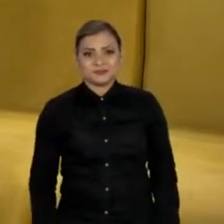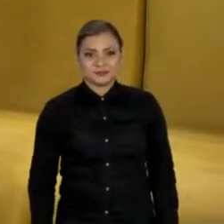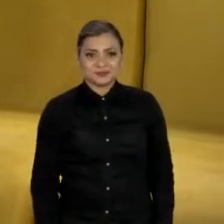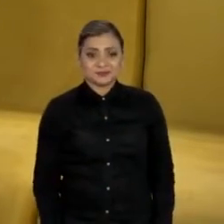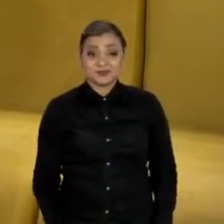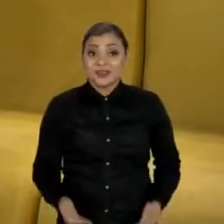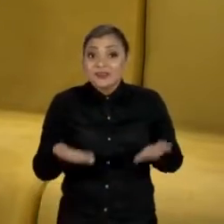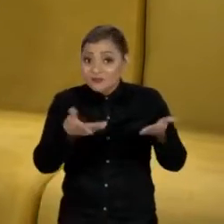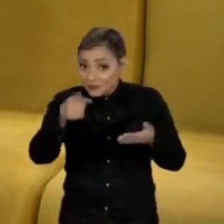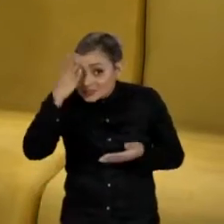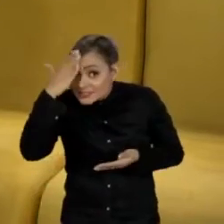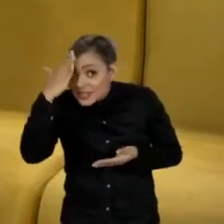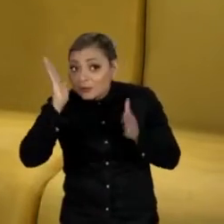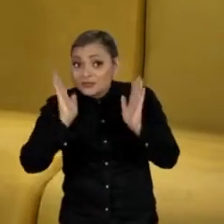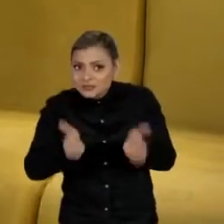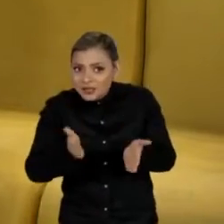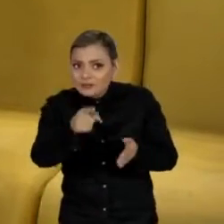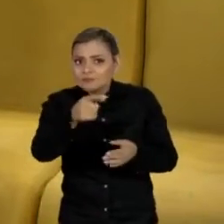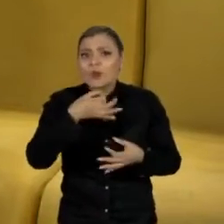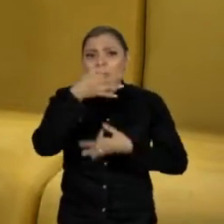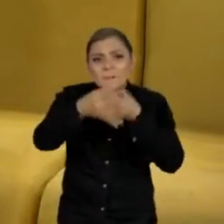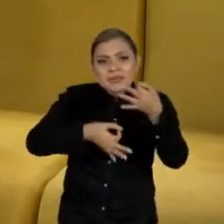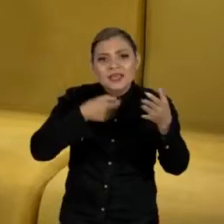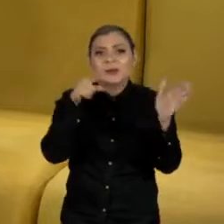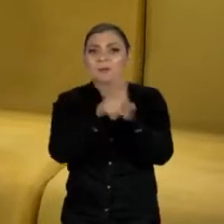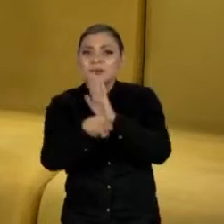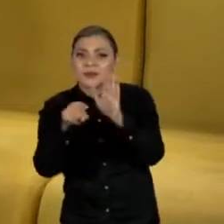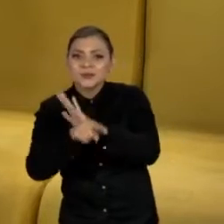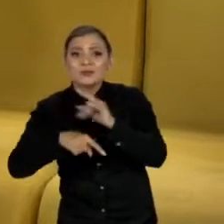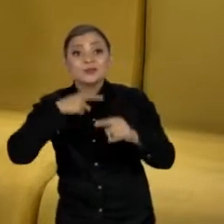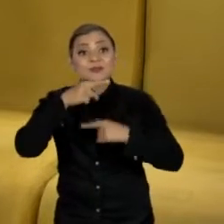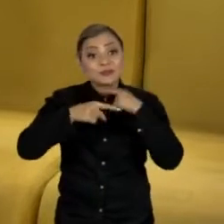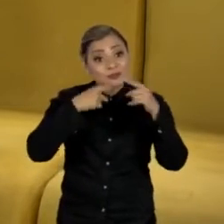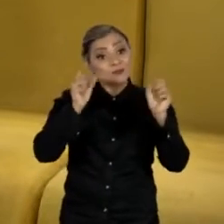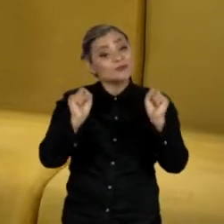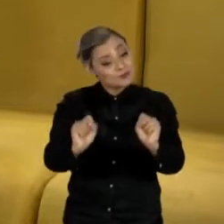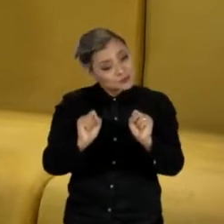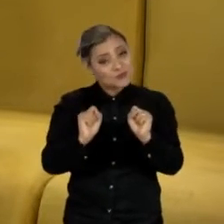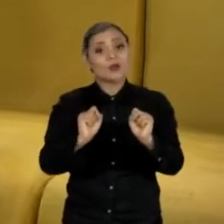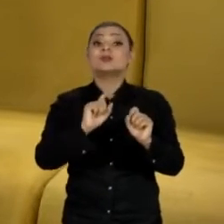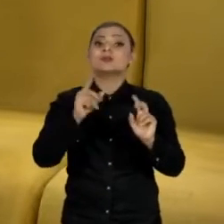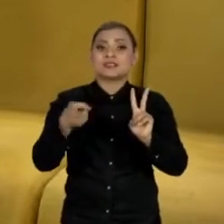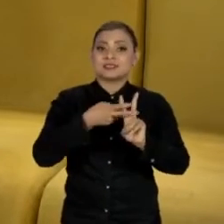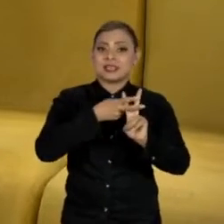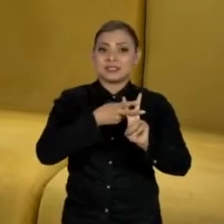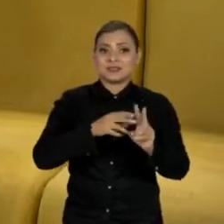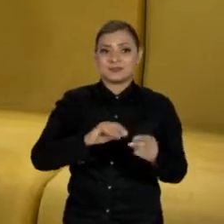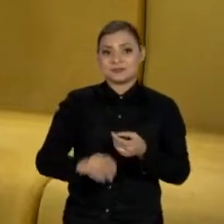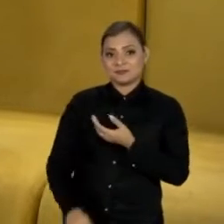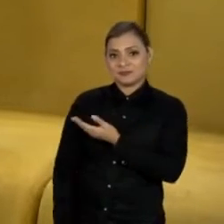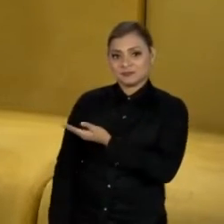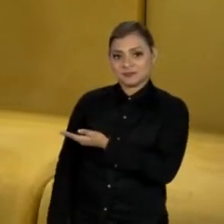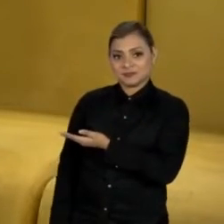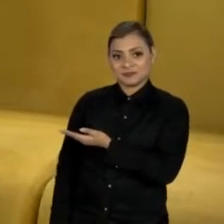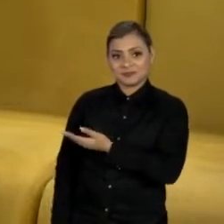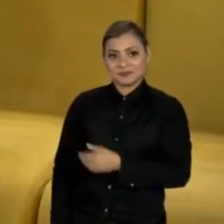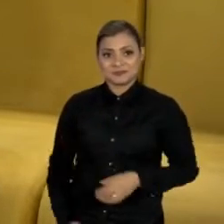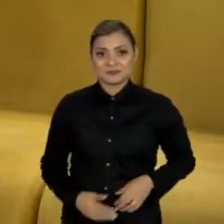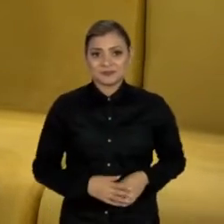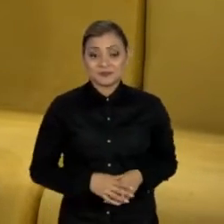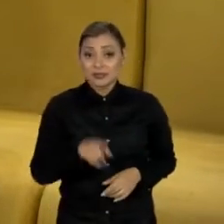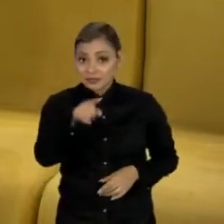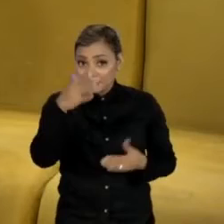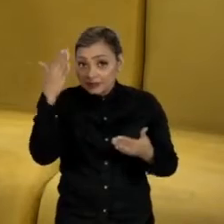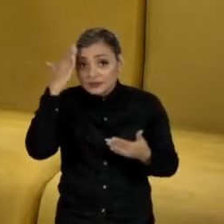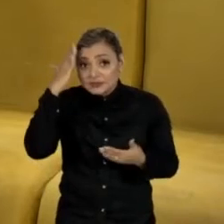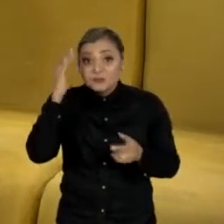E você já sabe, né? Você pode participar do nosso programa com as suas perguntas e comentários pela hashtag JC1. Você